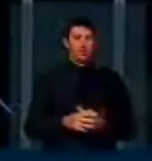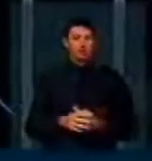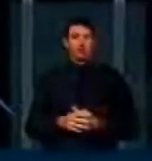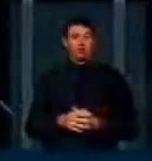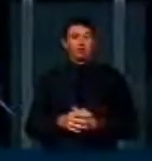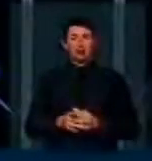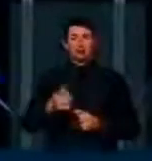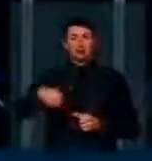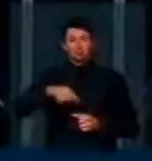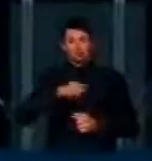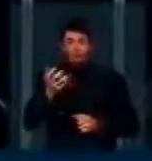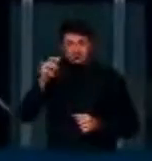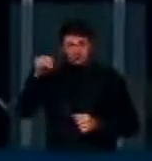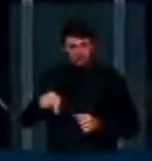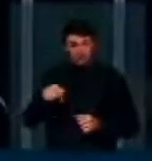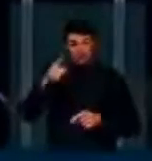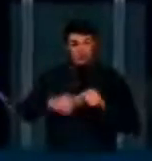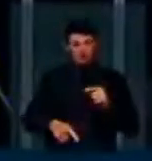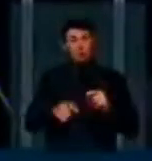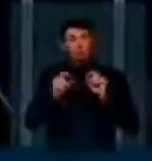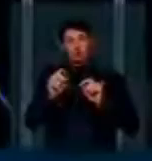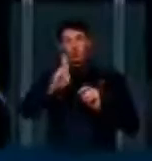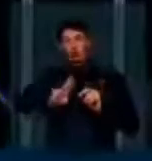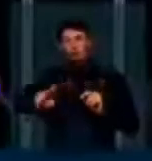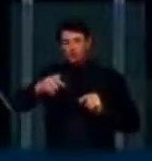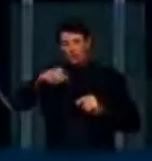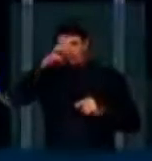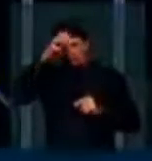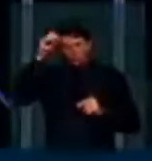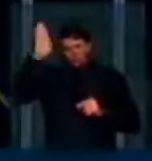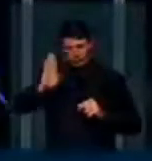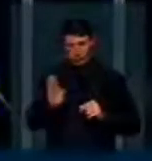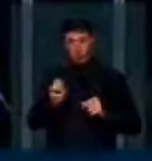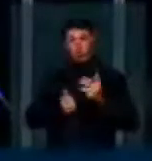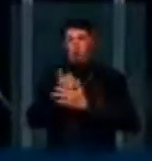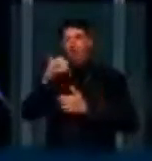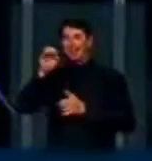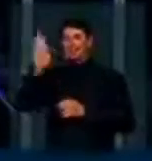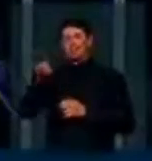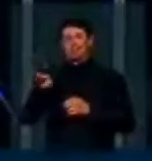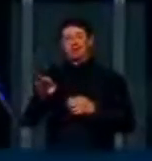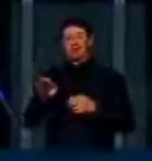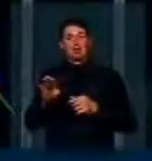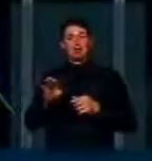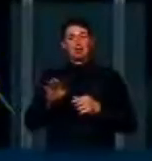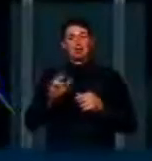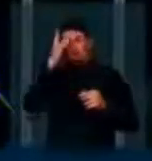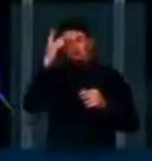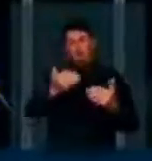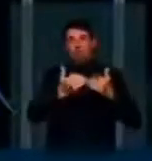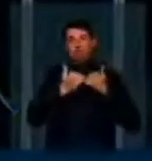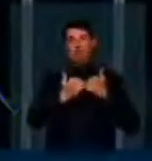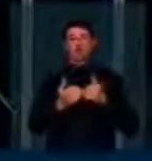O que nós queremos, sim, proibir, é que o usuário brasileiro compre dez mega e alguém venha lhe dizer